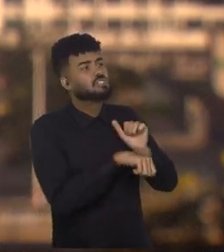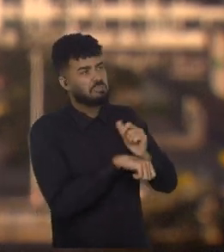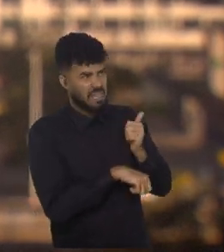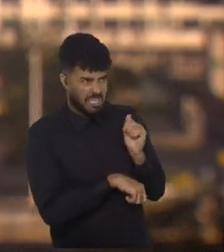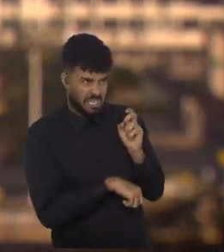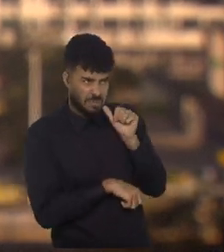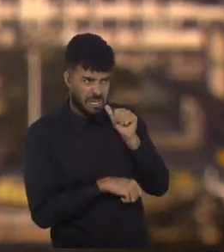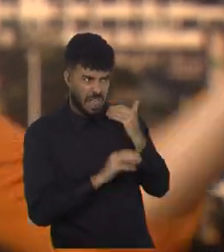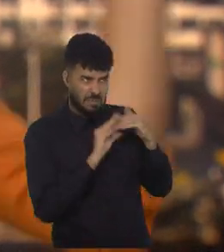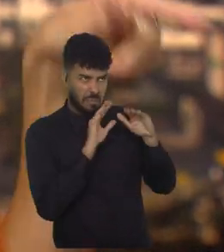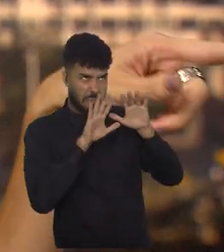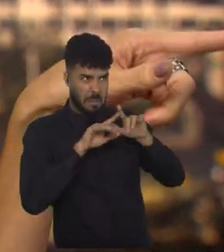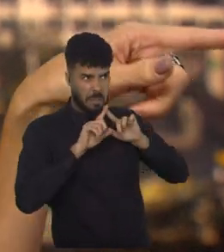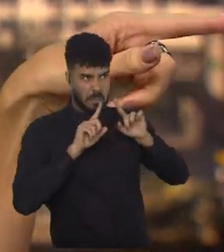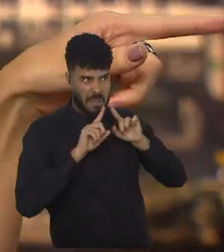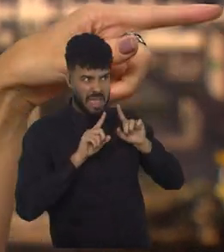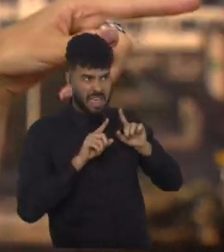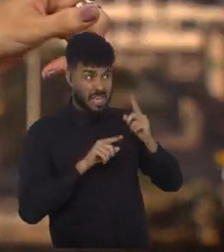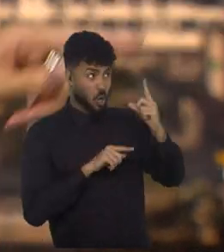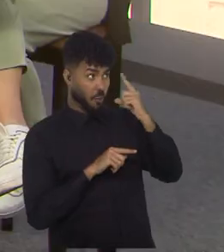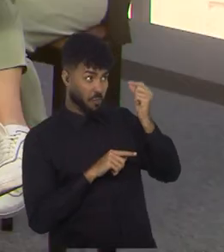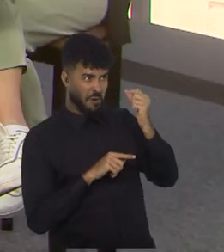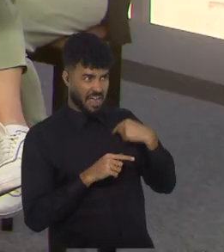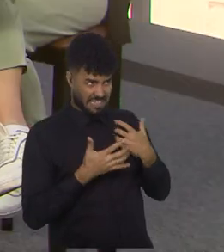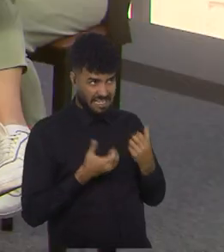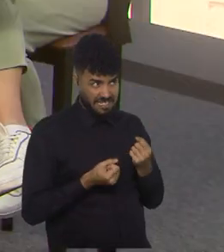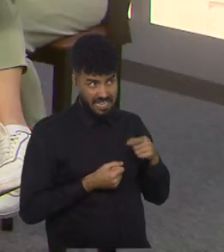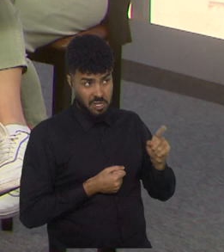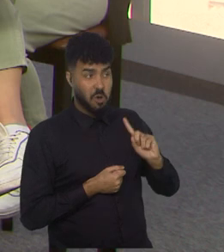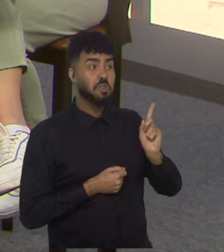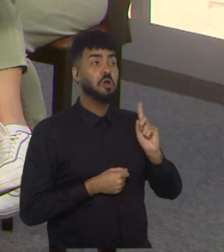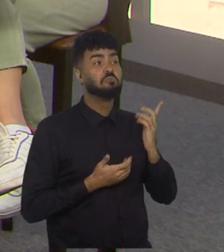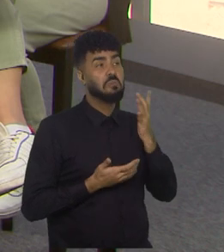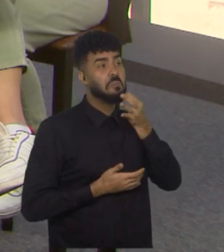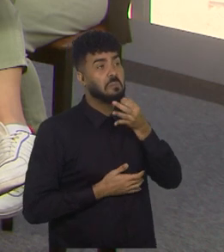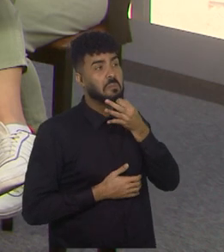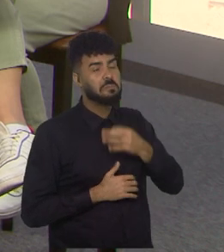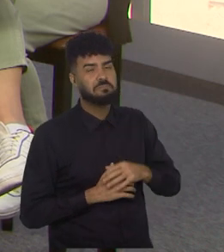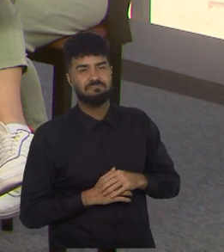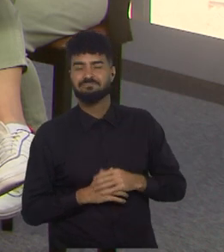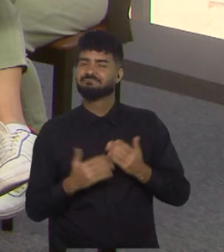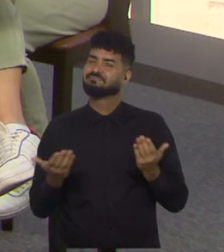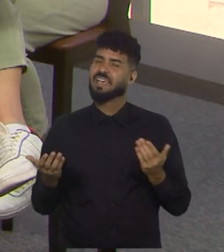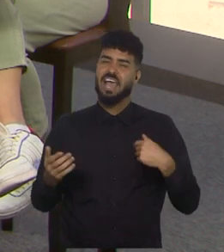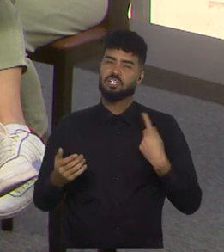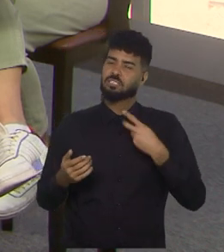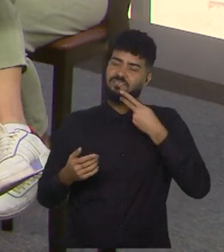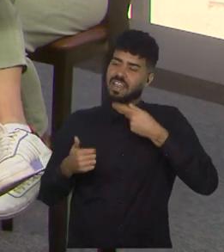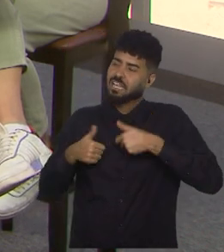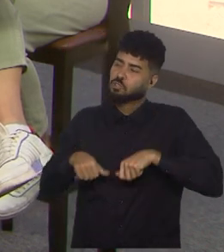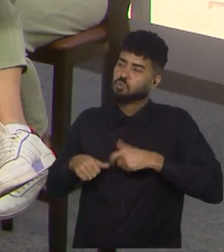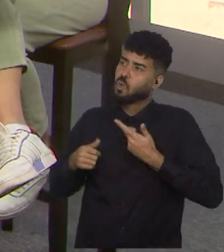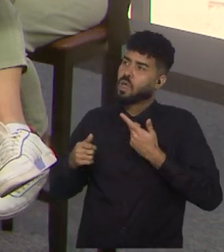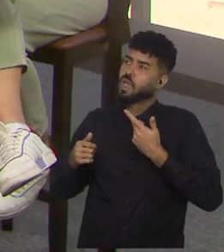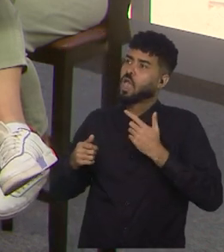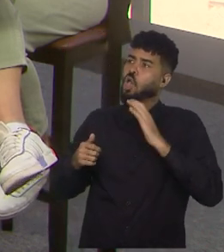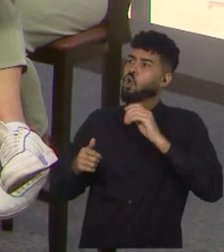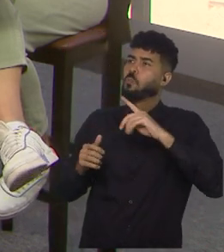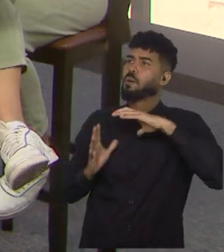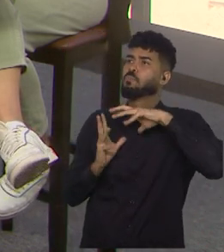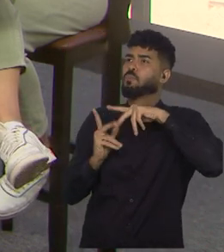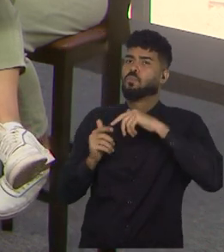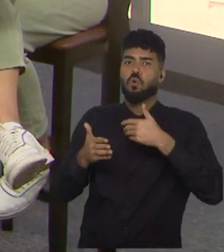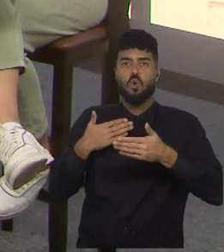Essas 15 vão ser convocadas? Vão aceitar a convocação ou não? Olha, eu acho que a está falando de Copa do Mundo, que é o sonho de qualquer